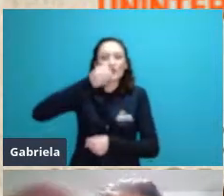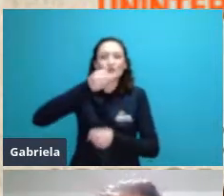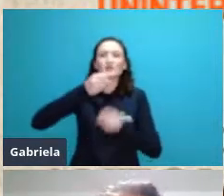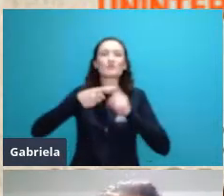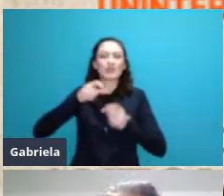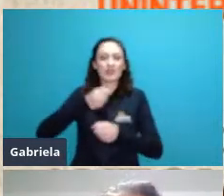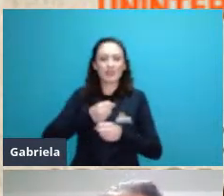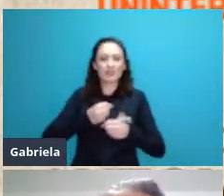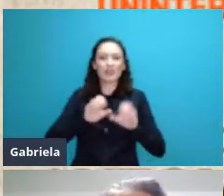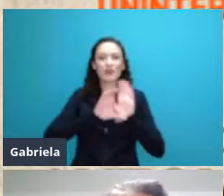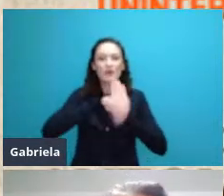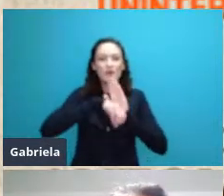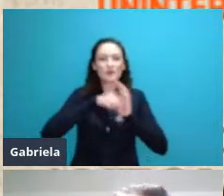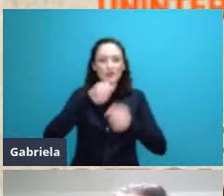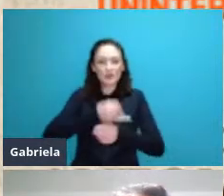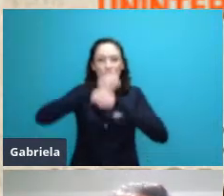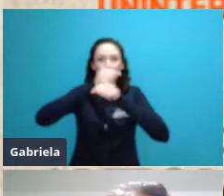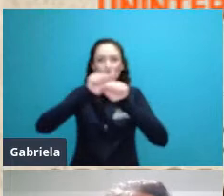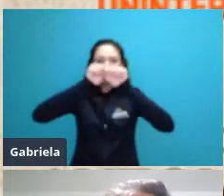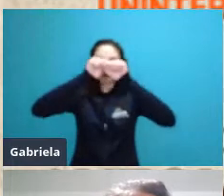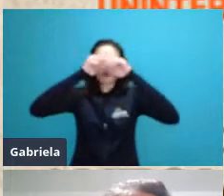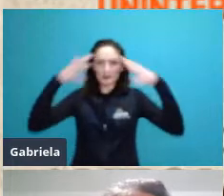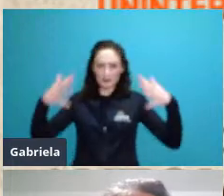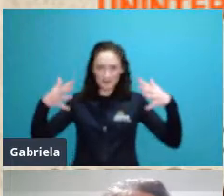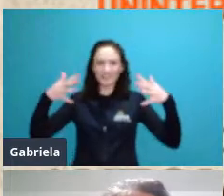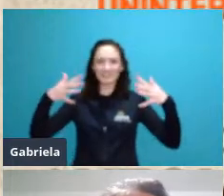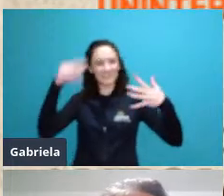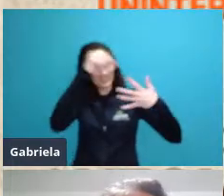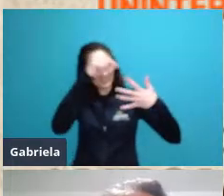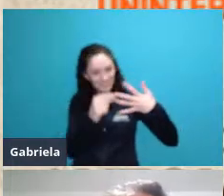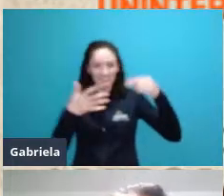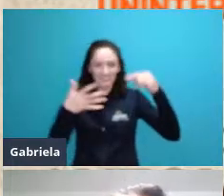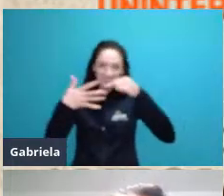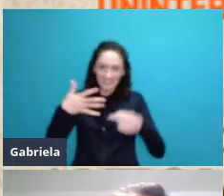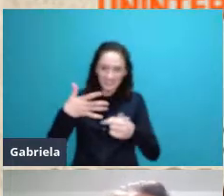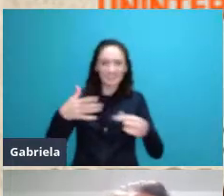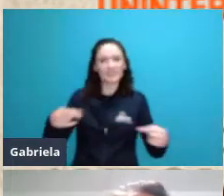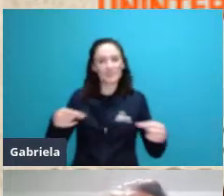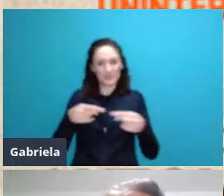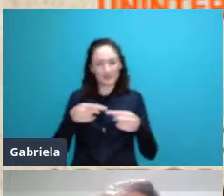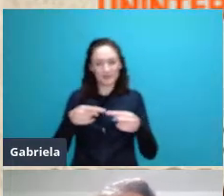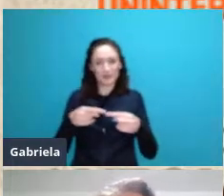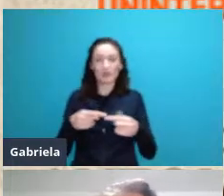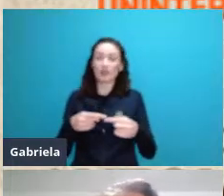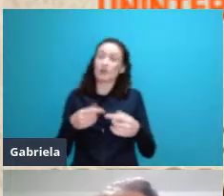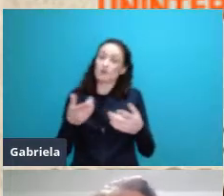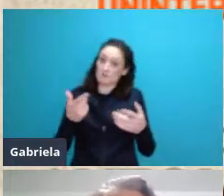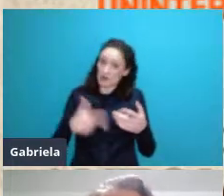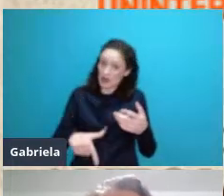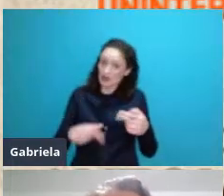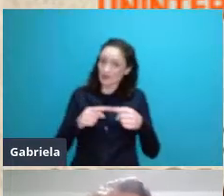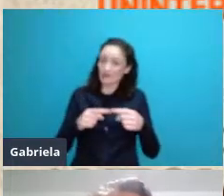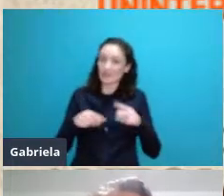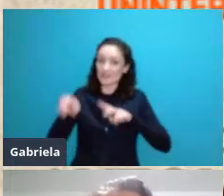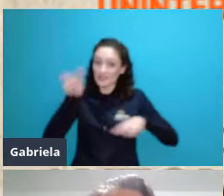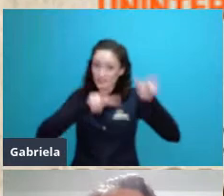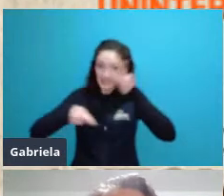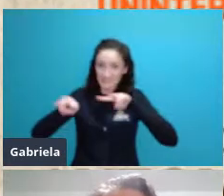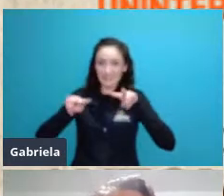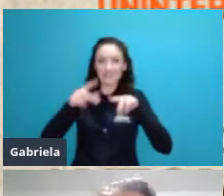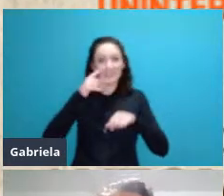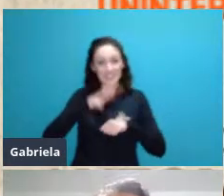cobre todos esses aspectos nós estaríamos sim falando sobre a visão holística que vai aparecer aí no cantinho daqui a pouco